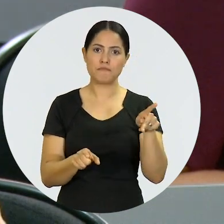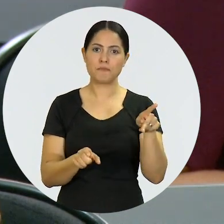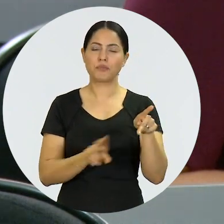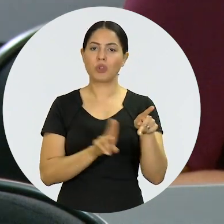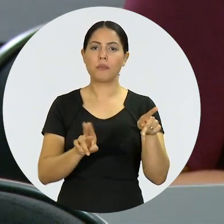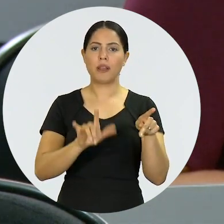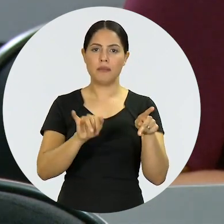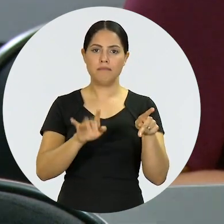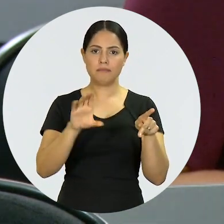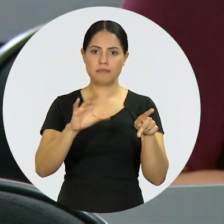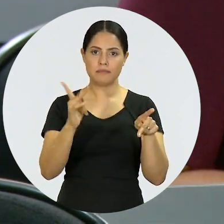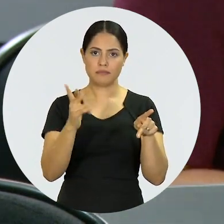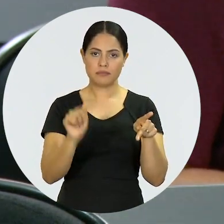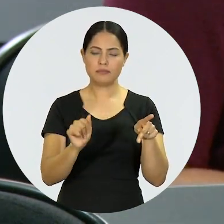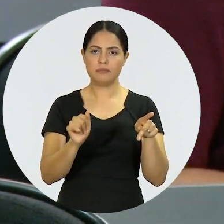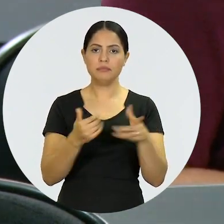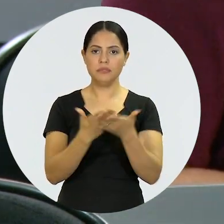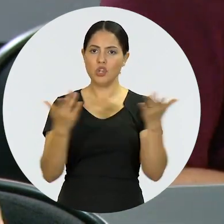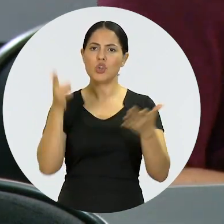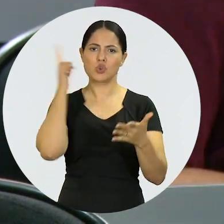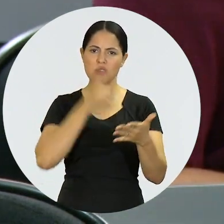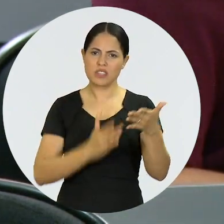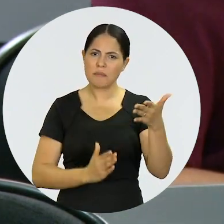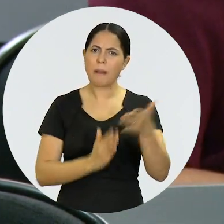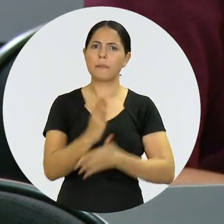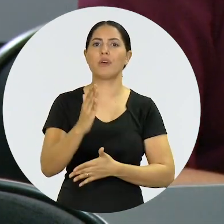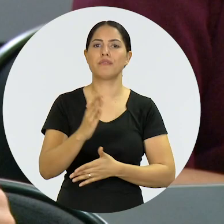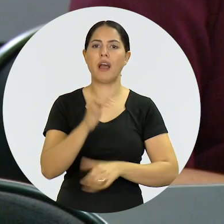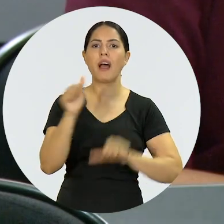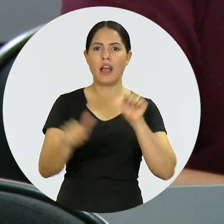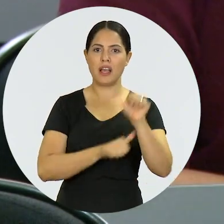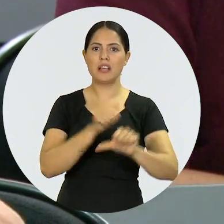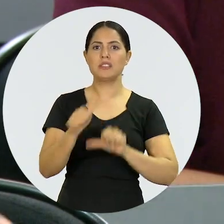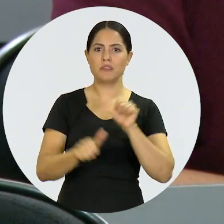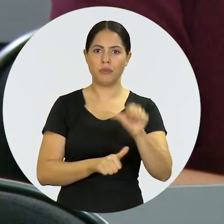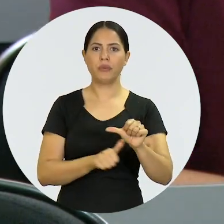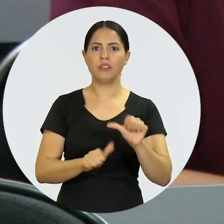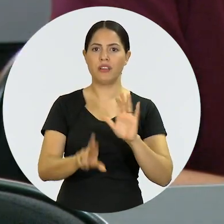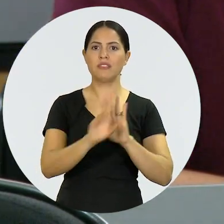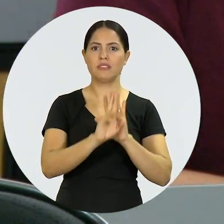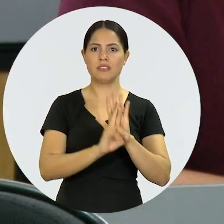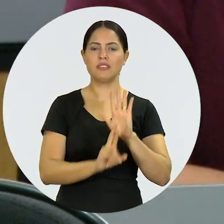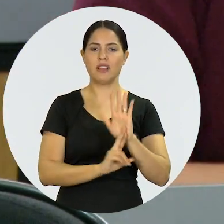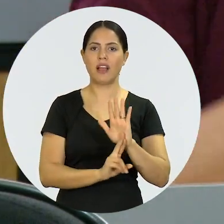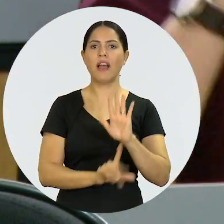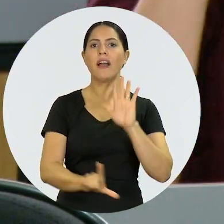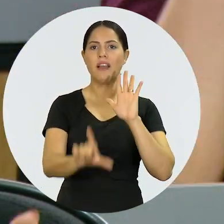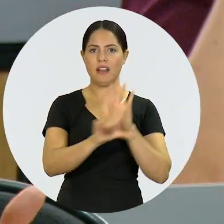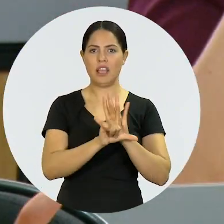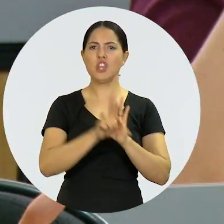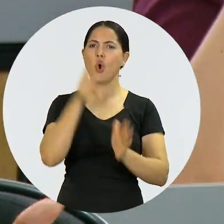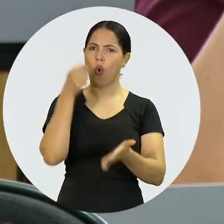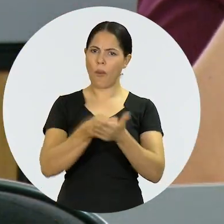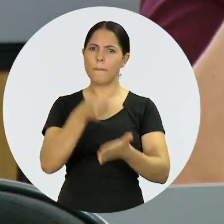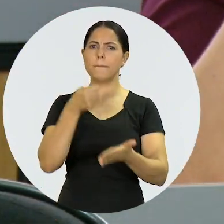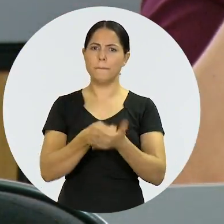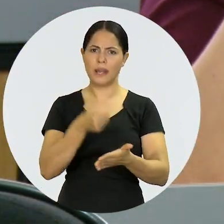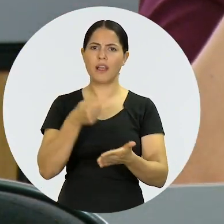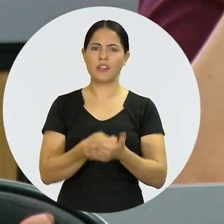do dia que foi que nós conseguimos aprovar a alteração da nossa legislação para tornar